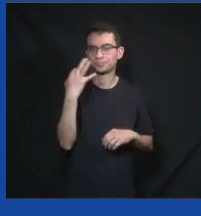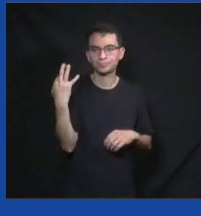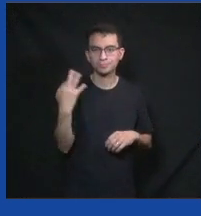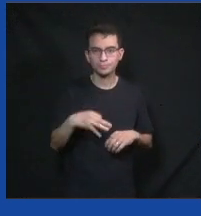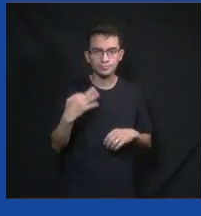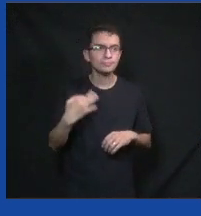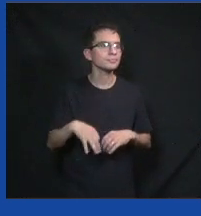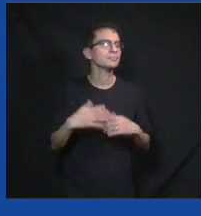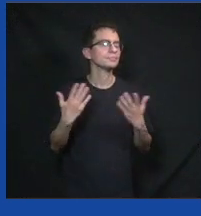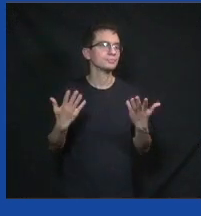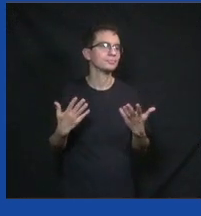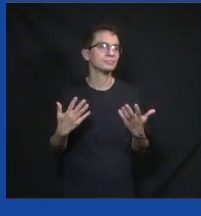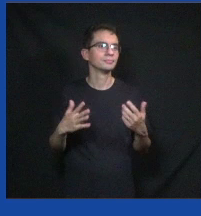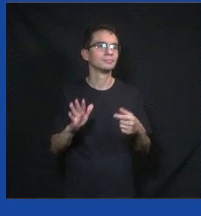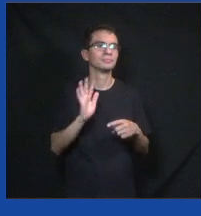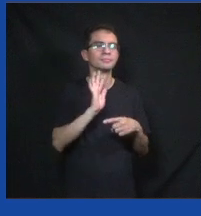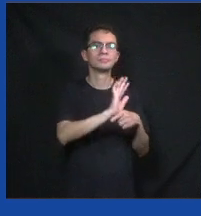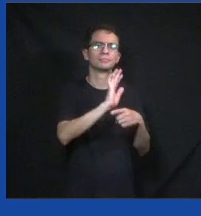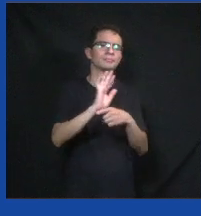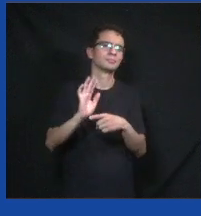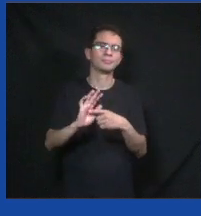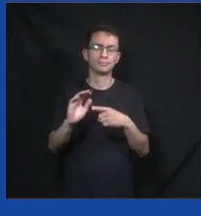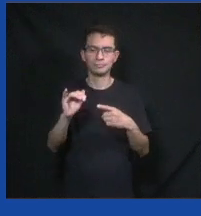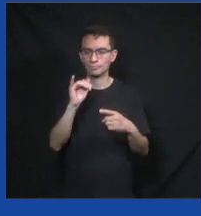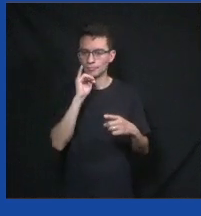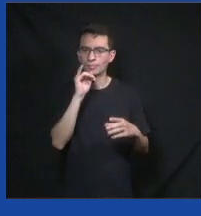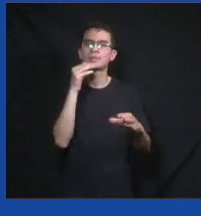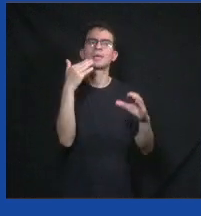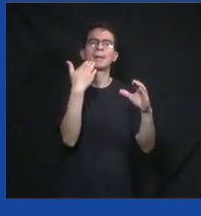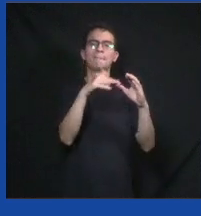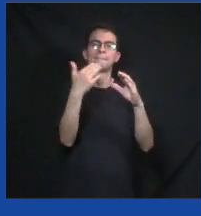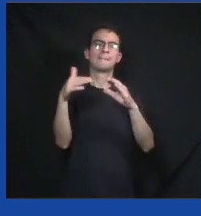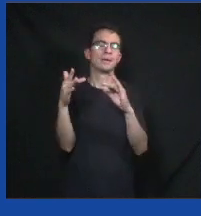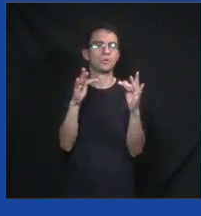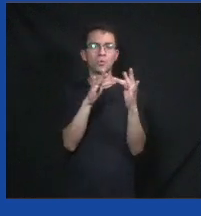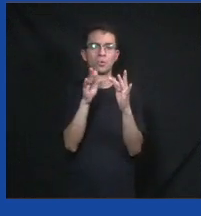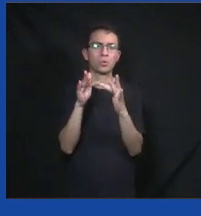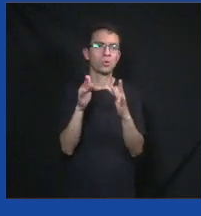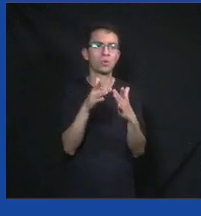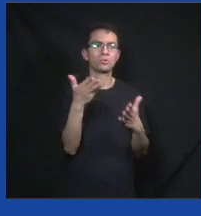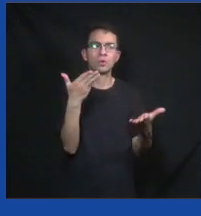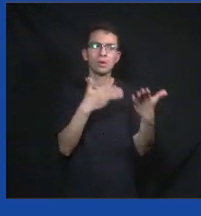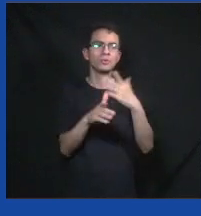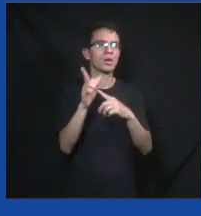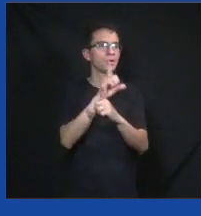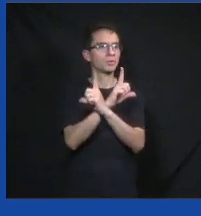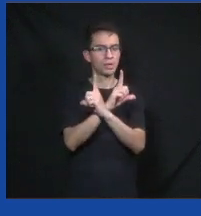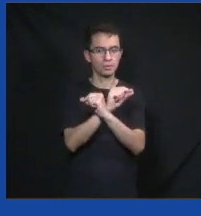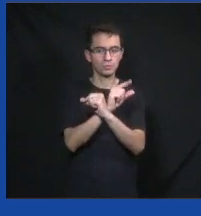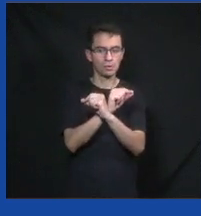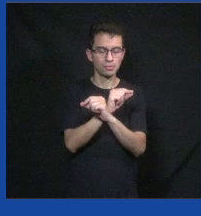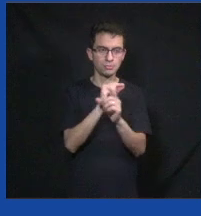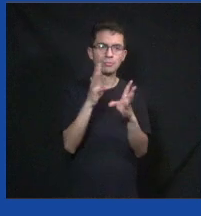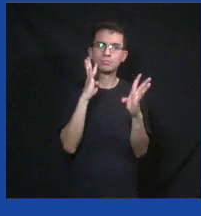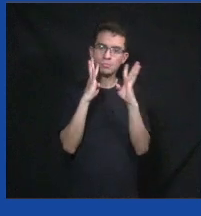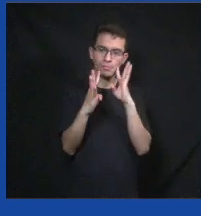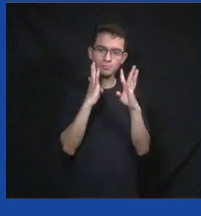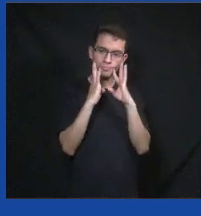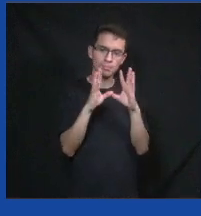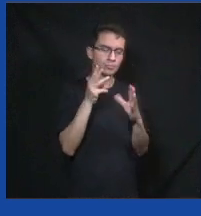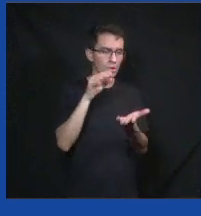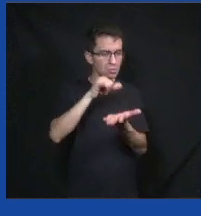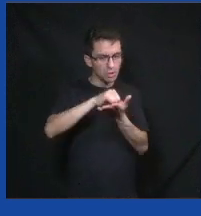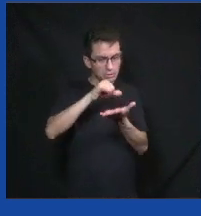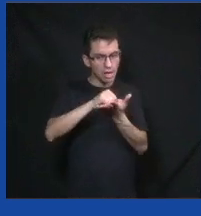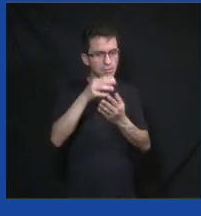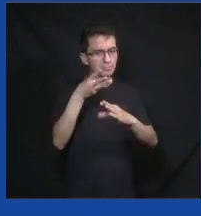para que cada demanda chegue, para que tenha analisidade, para que esteja conectado com o Twitter, com o Facebook, com o WhatsApp, com outras redes sociais. A gente